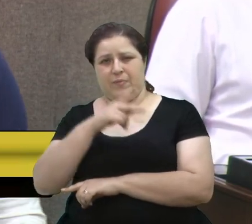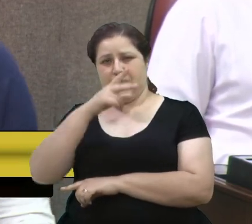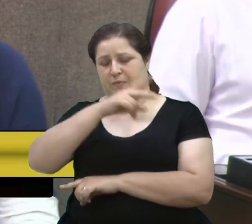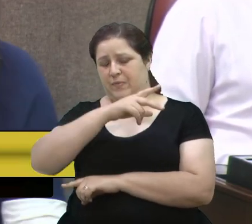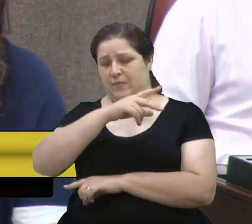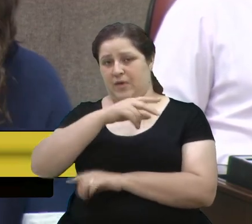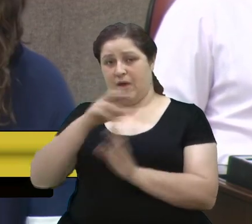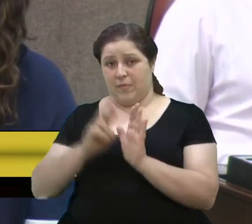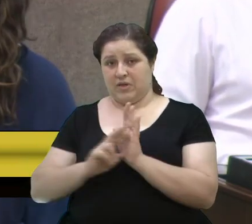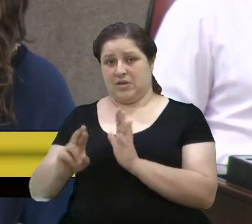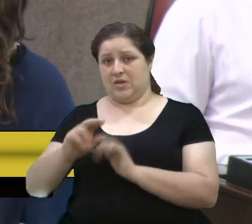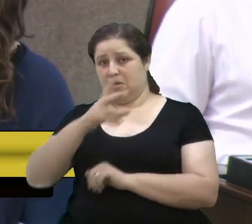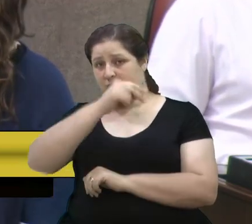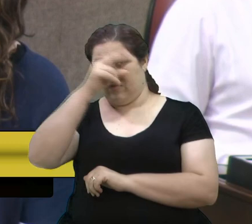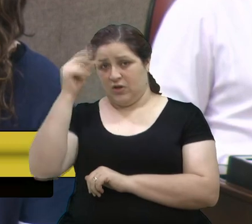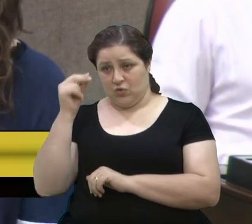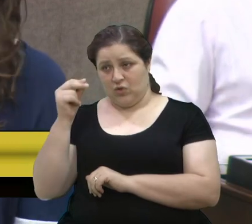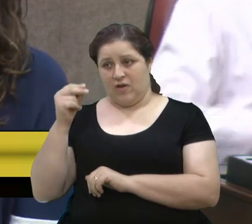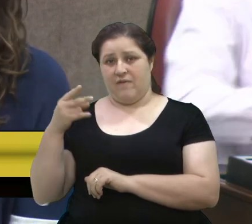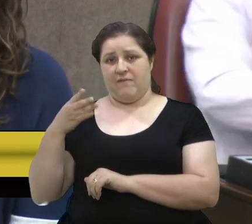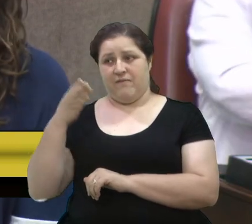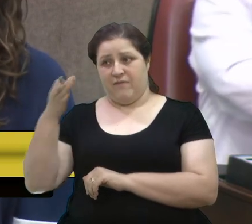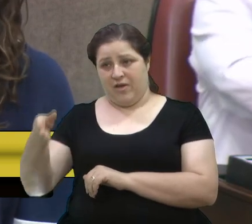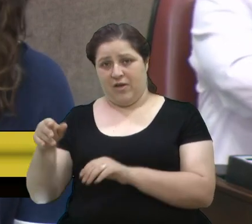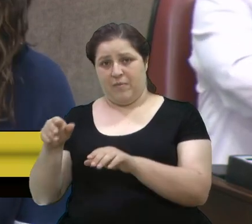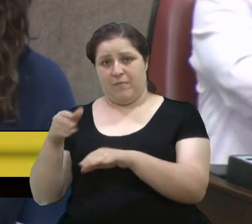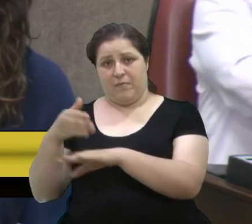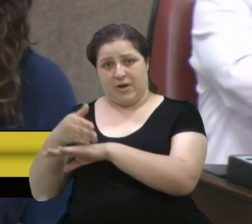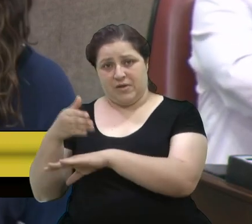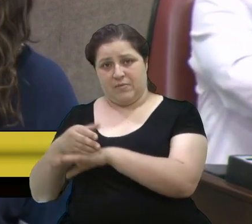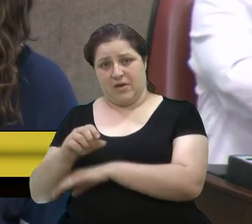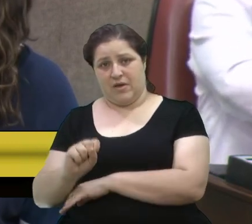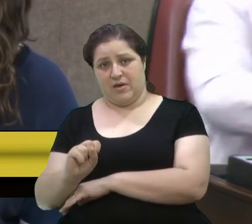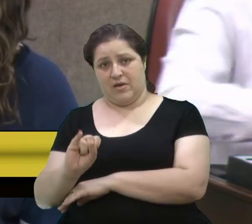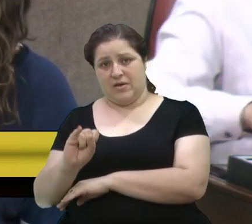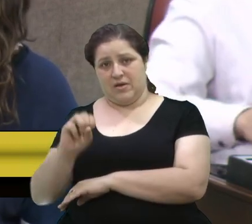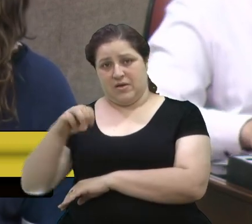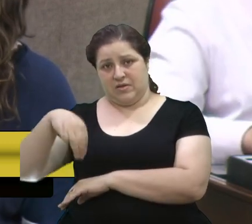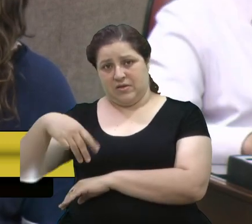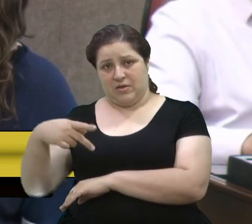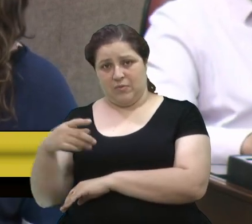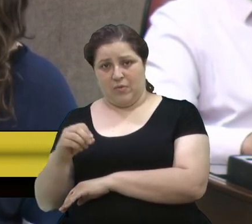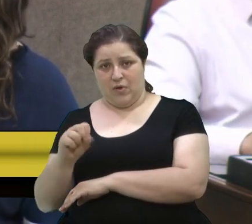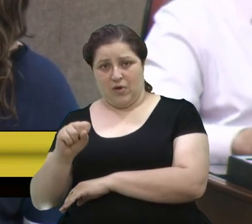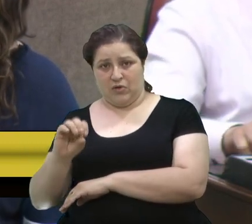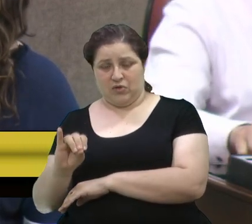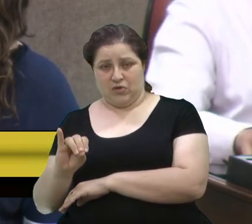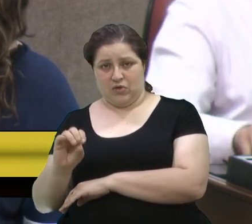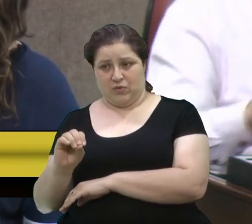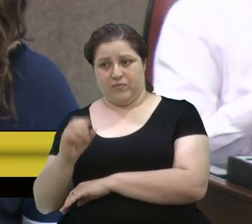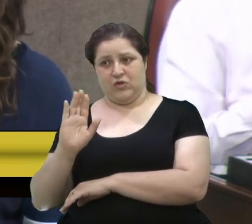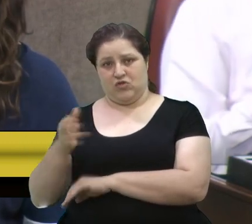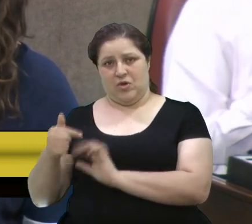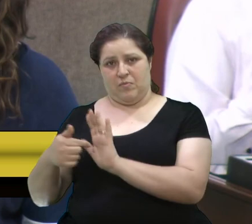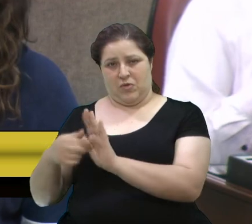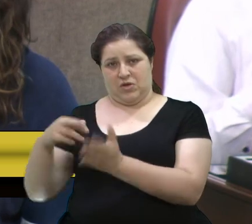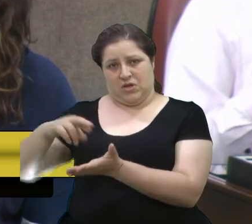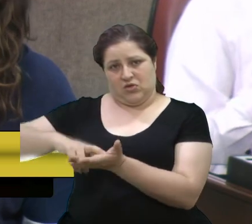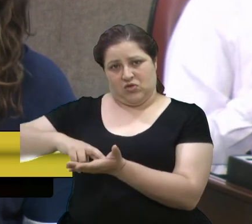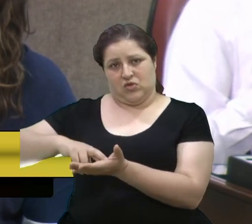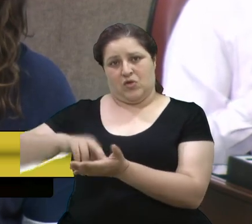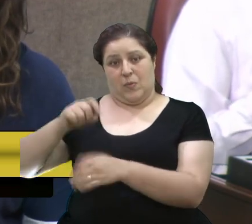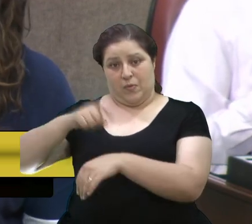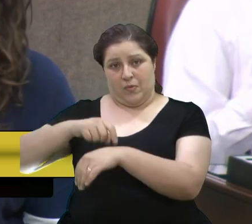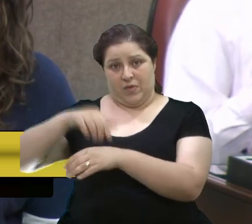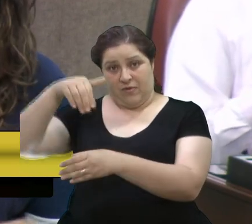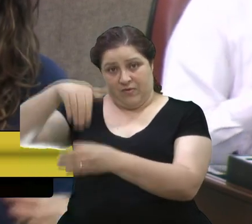deixar esses registros, mas, no momento da votação, gente vai estar falando mais profundamente